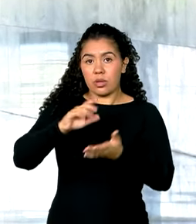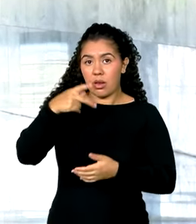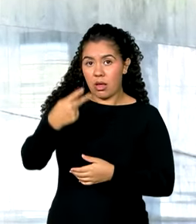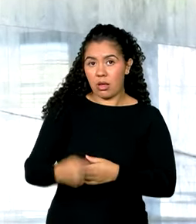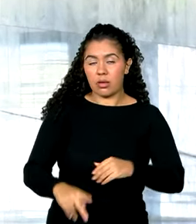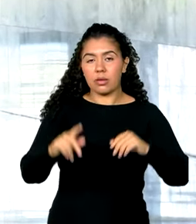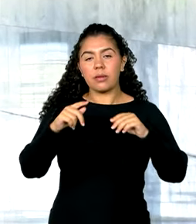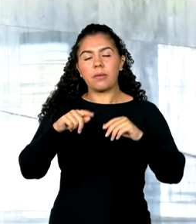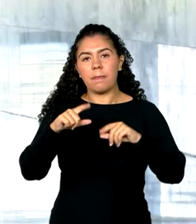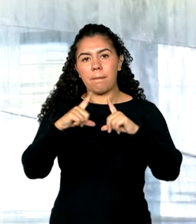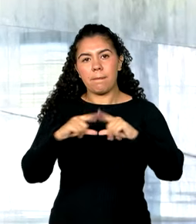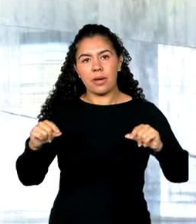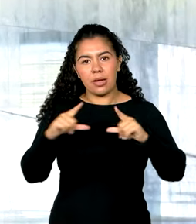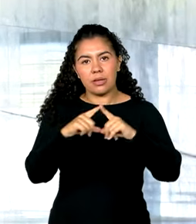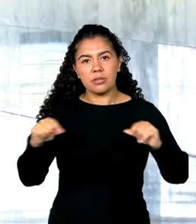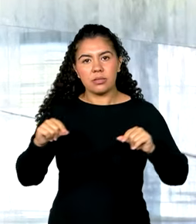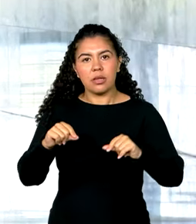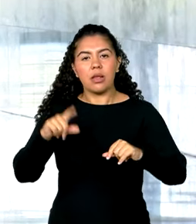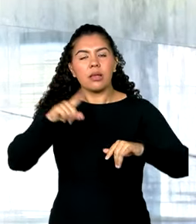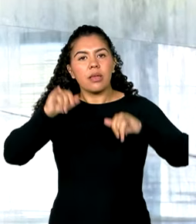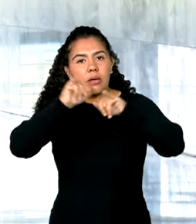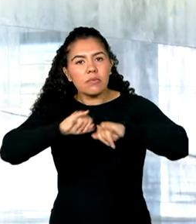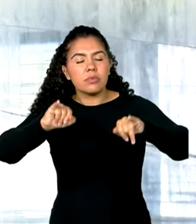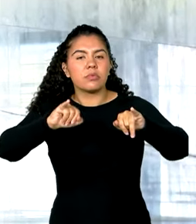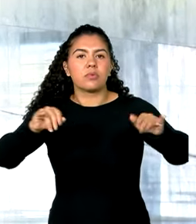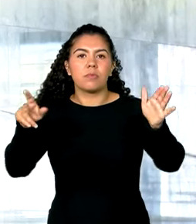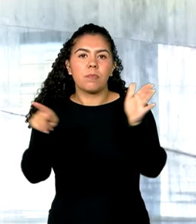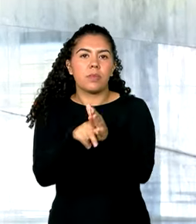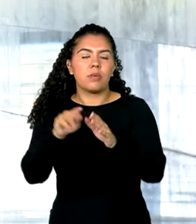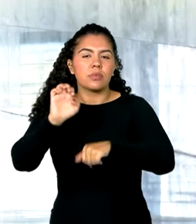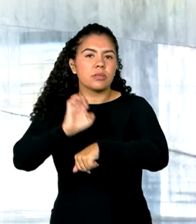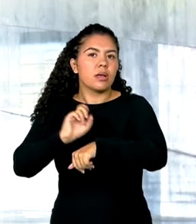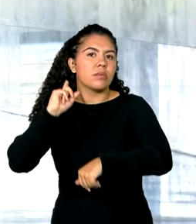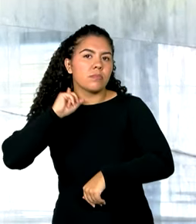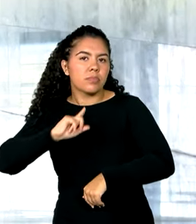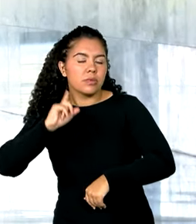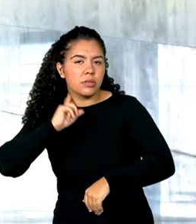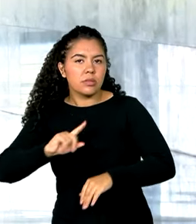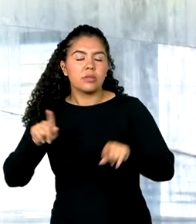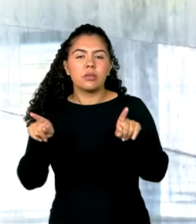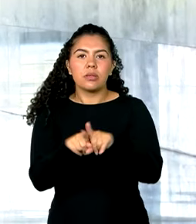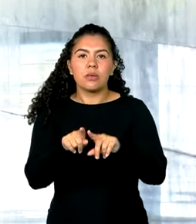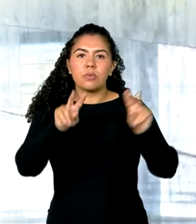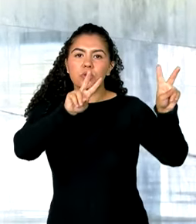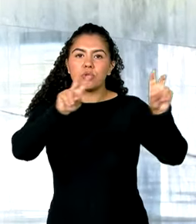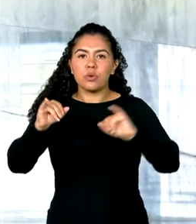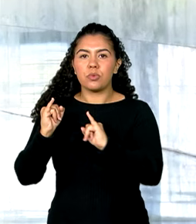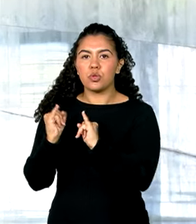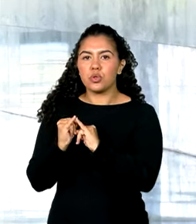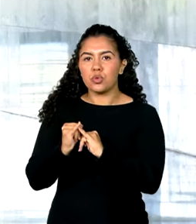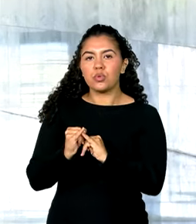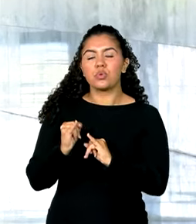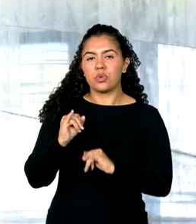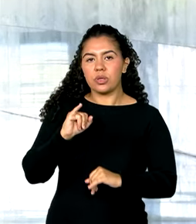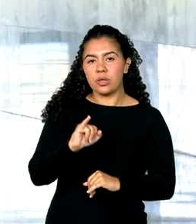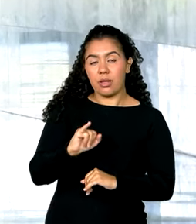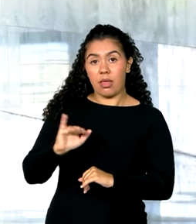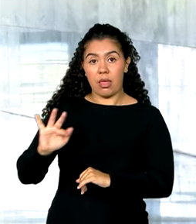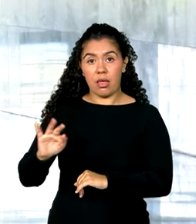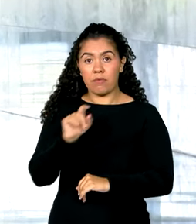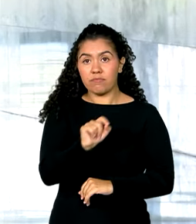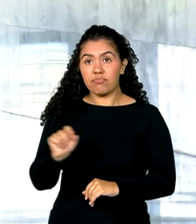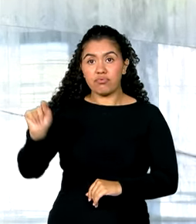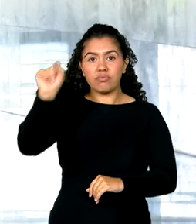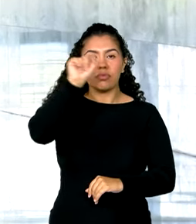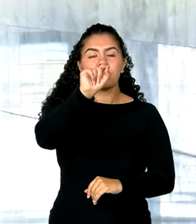em Minas Gerais, nas cidades de Contagem e Juiz de Fora, e anúncios sobre institutos federais, na cidade de São Paulo.